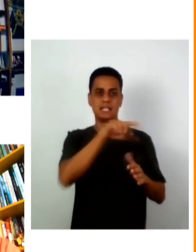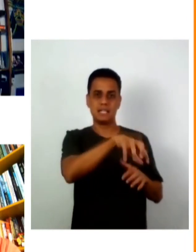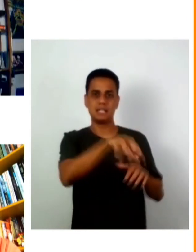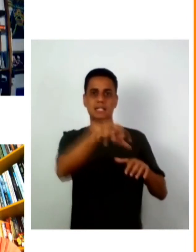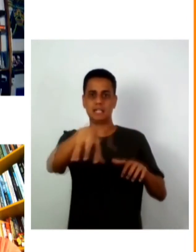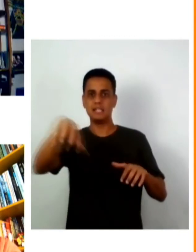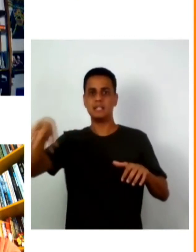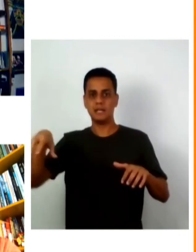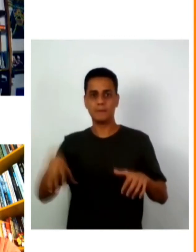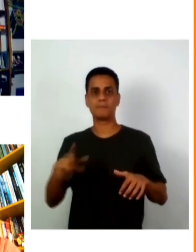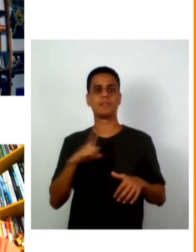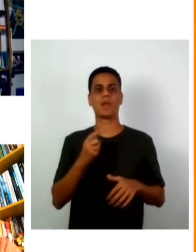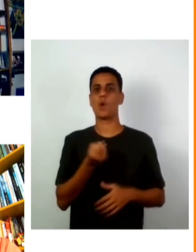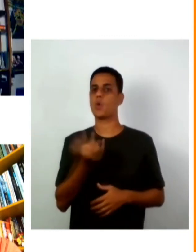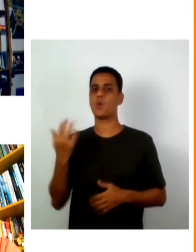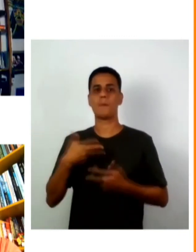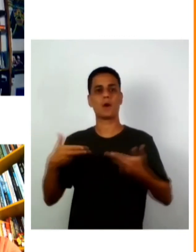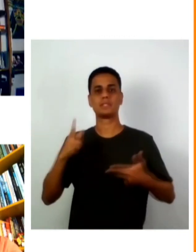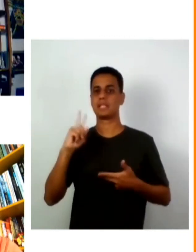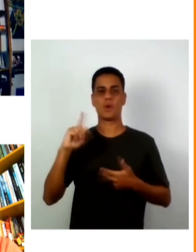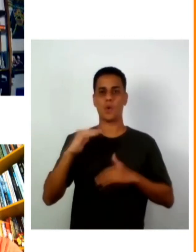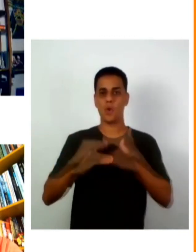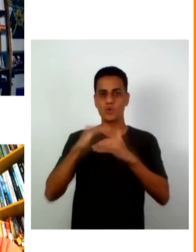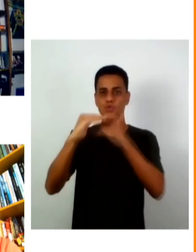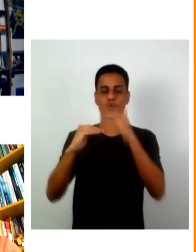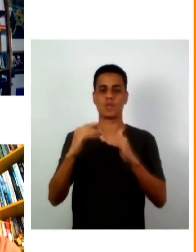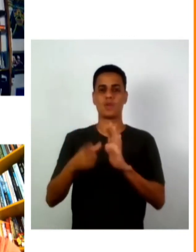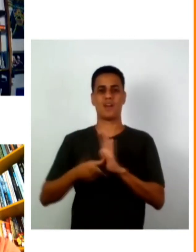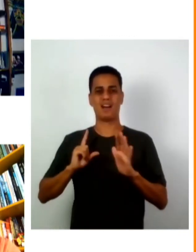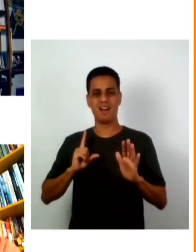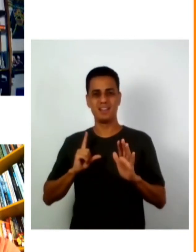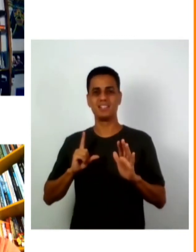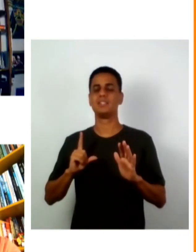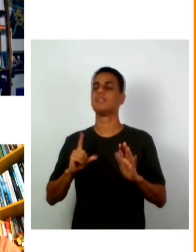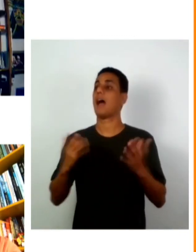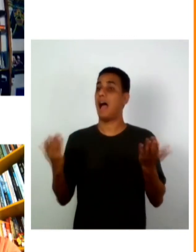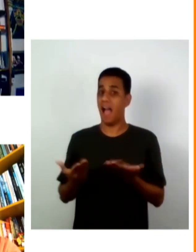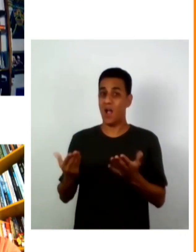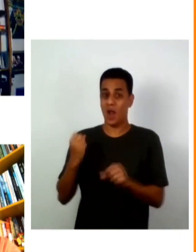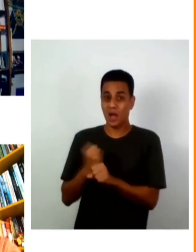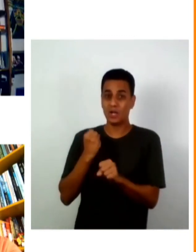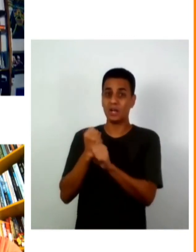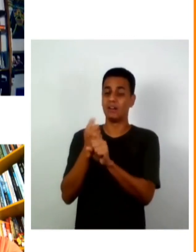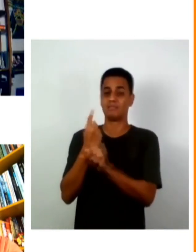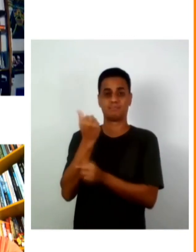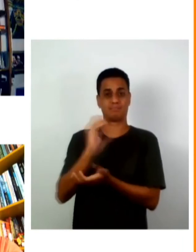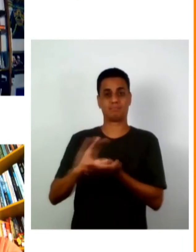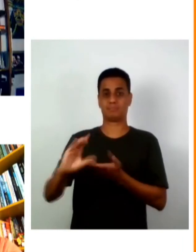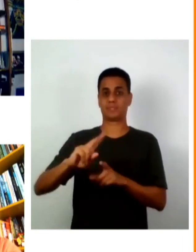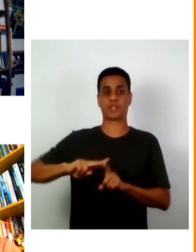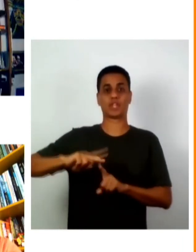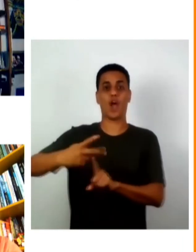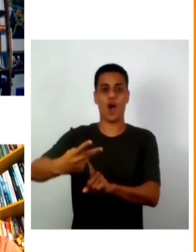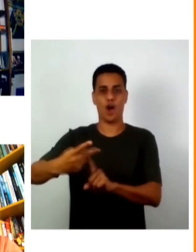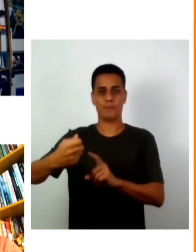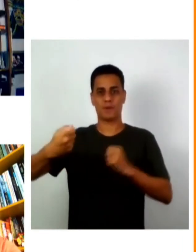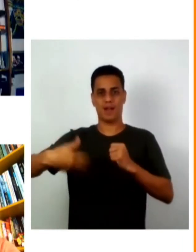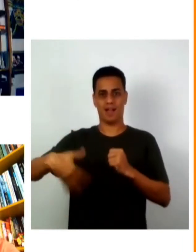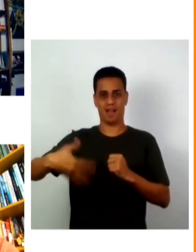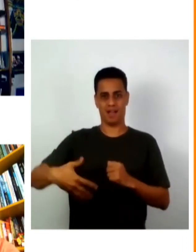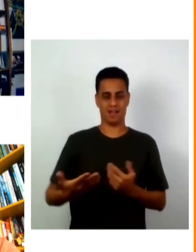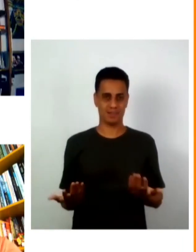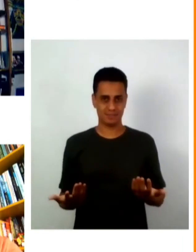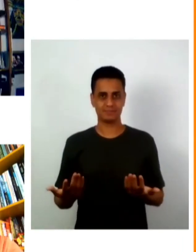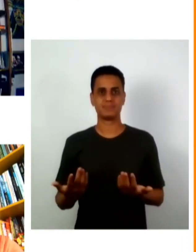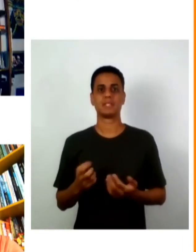muitas coisas que você não constrói antes e construir agora vai custar o dobro ou até mais então